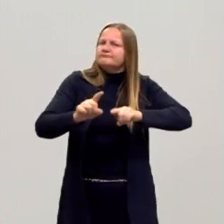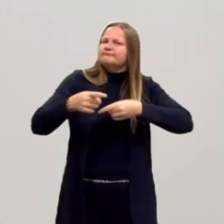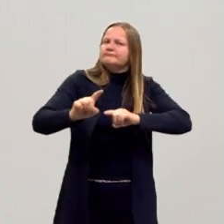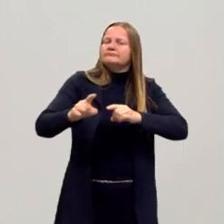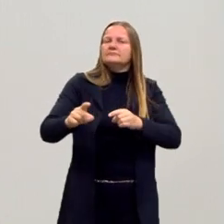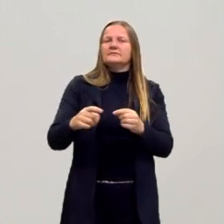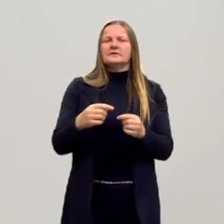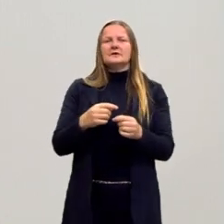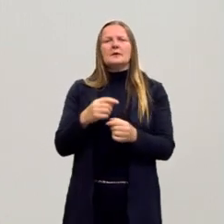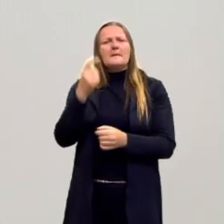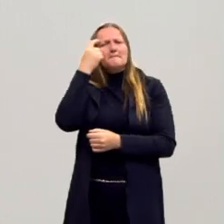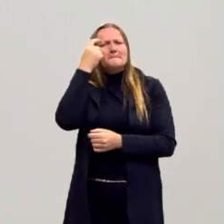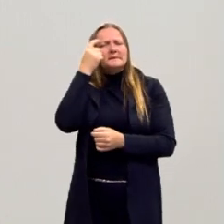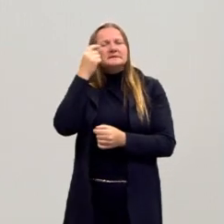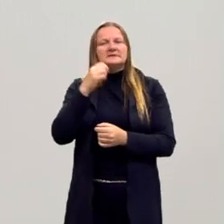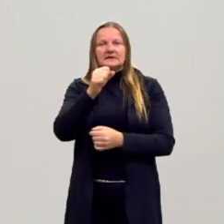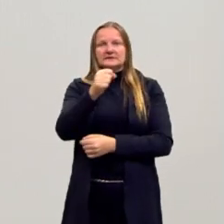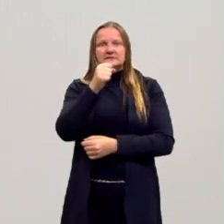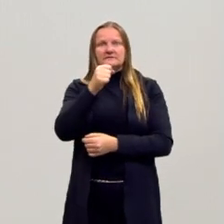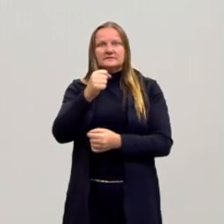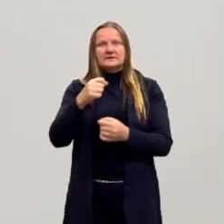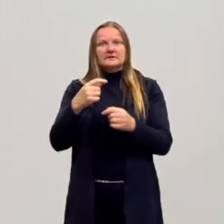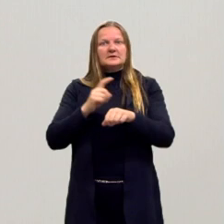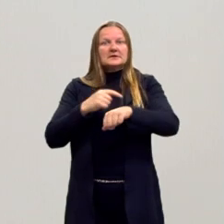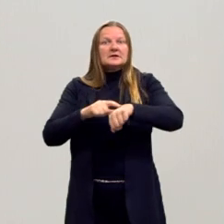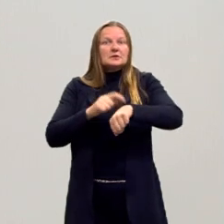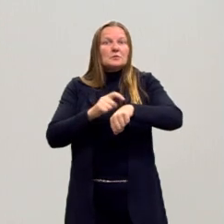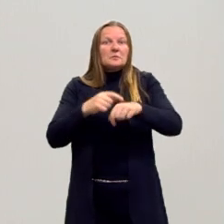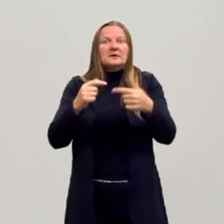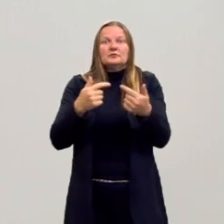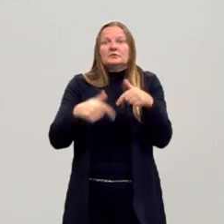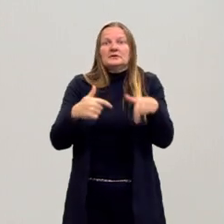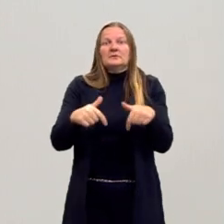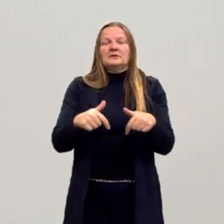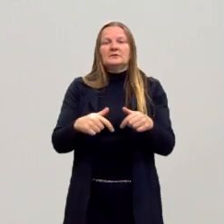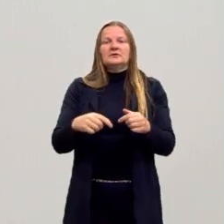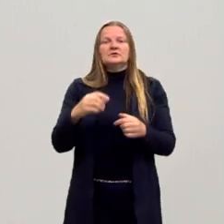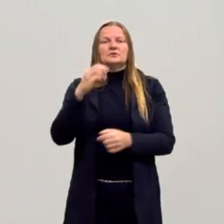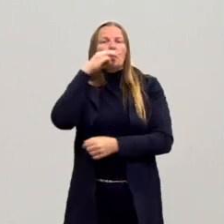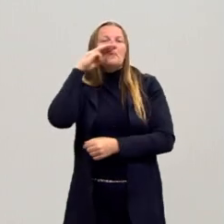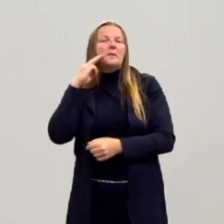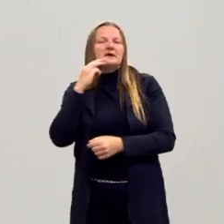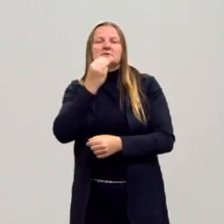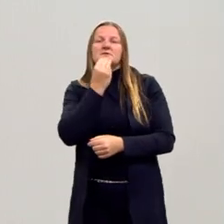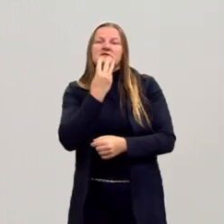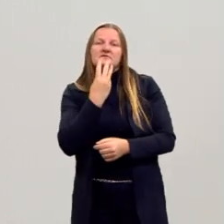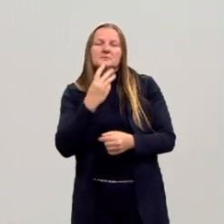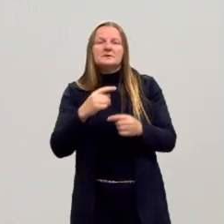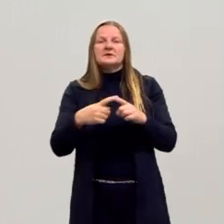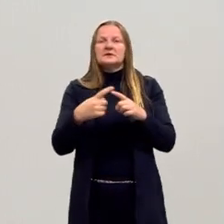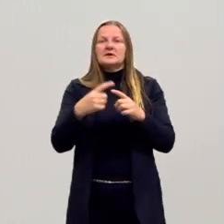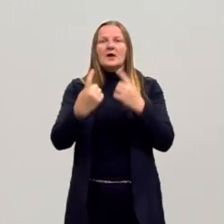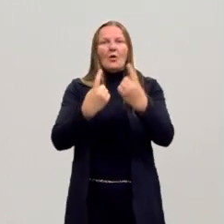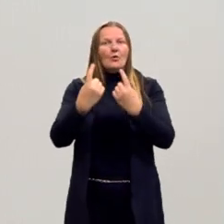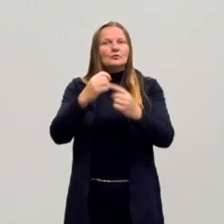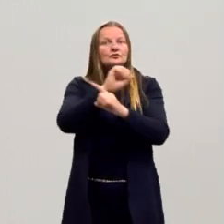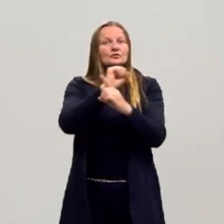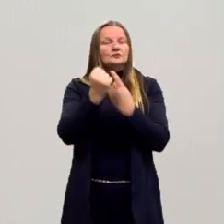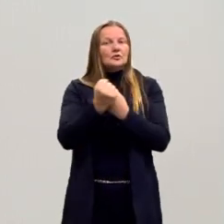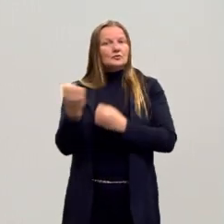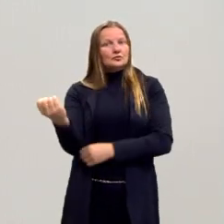entrevista de emprego. E a gente não vai ficar só nos clássicos da teoria, só no Marx, no Max Weber. Tem muitos sociólogos